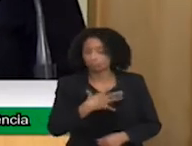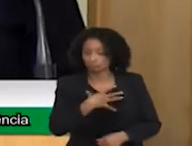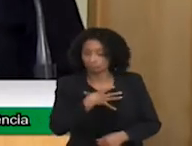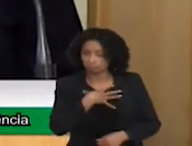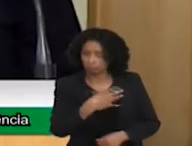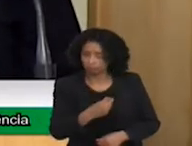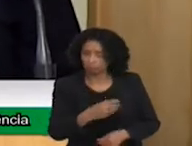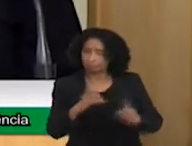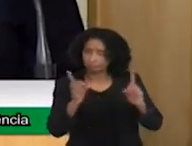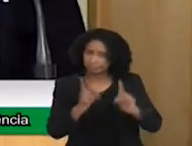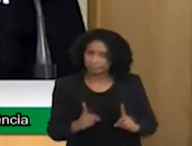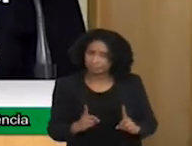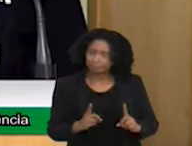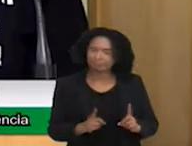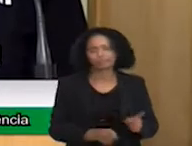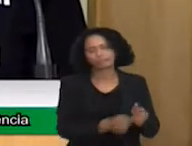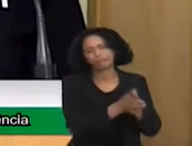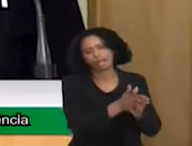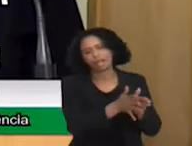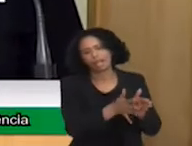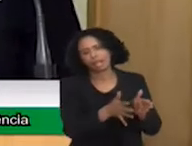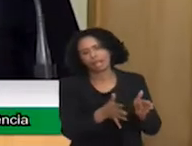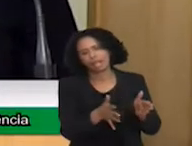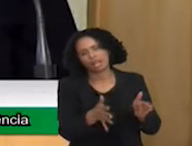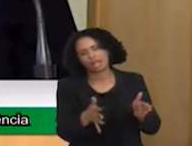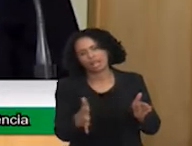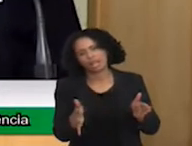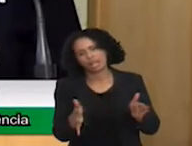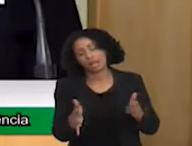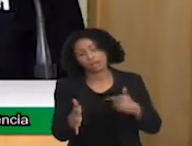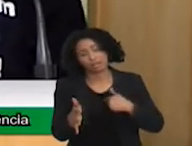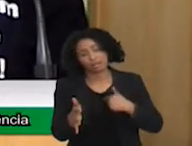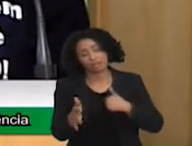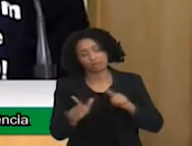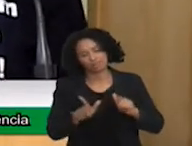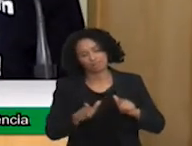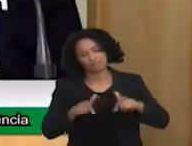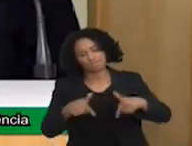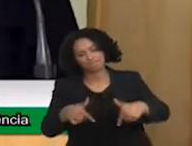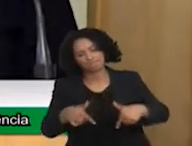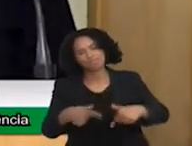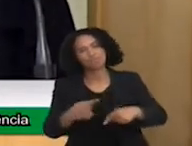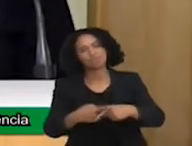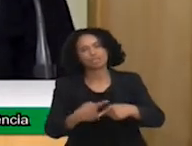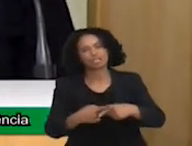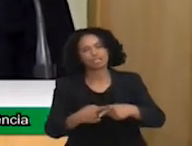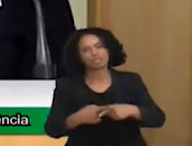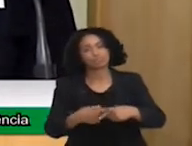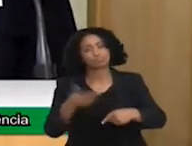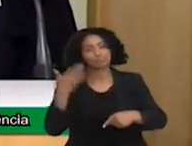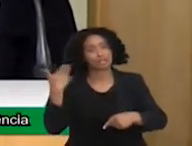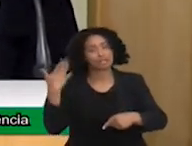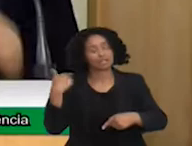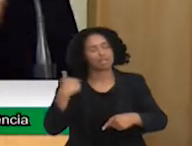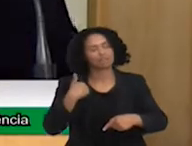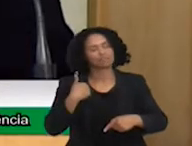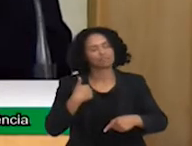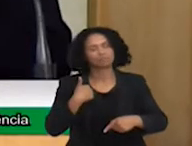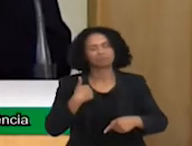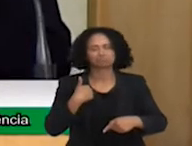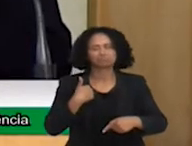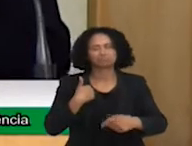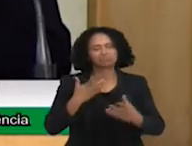quando, primeiro, eu fui atrás de ser fisioterapeuta. Para quê? Para cuidar do meu filho.